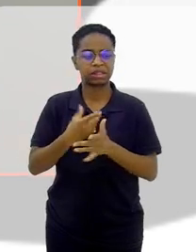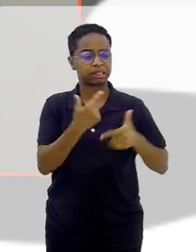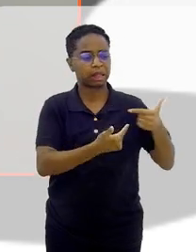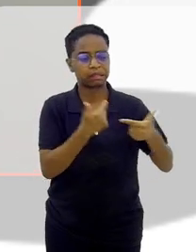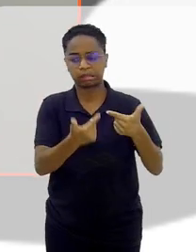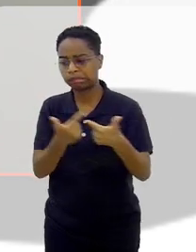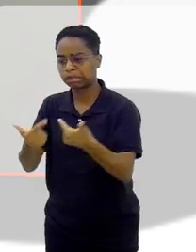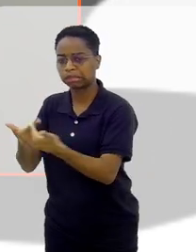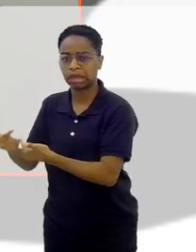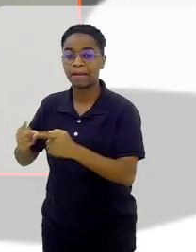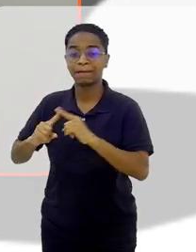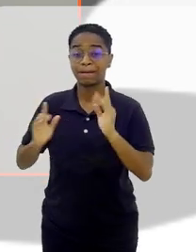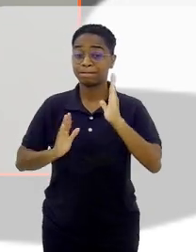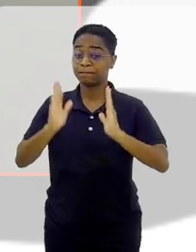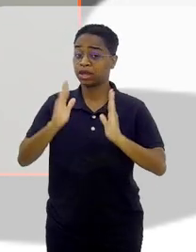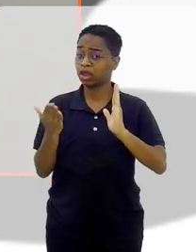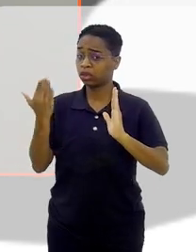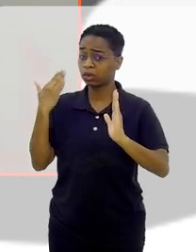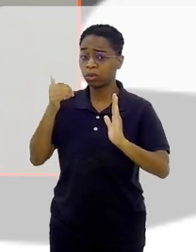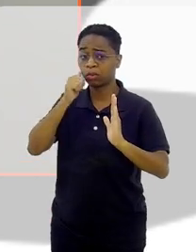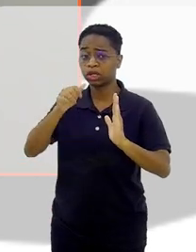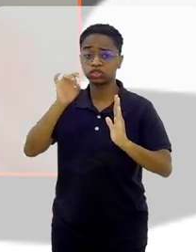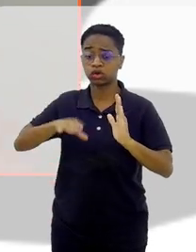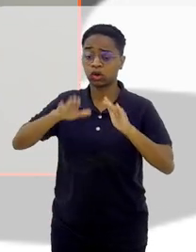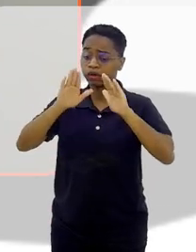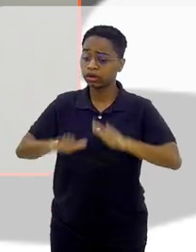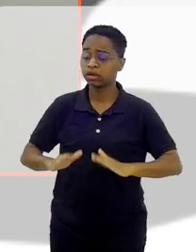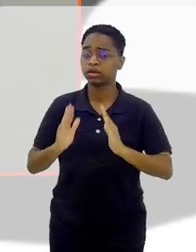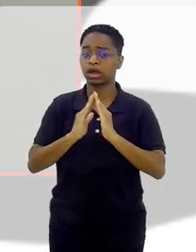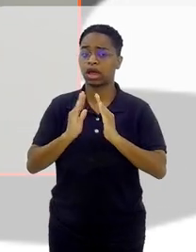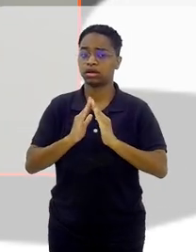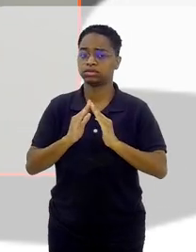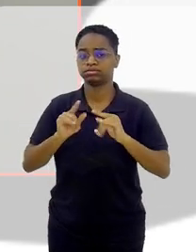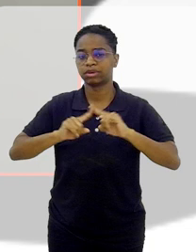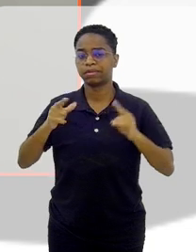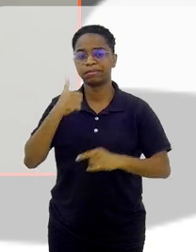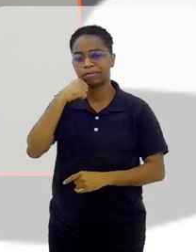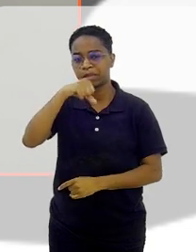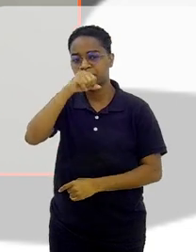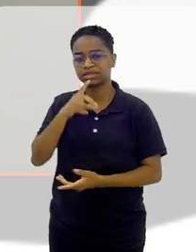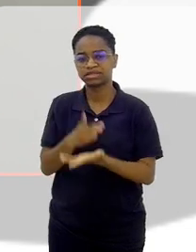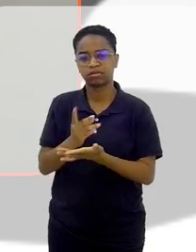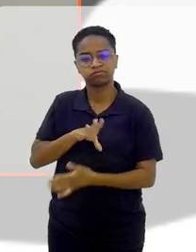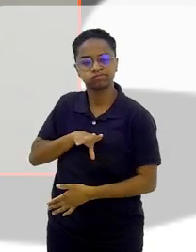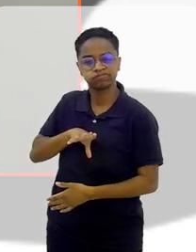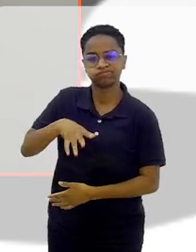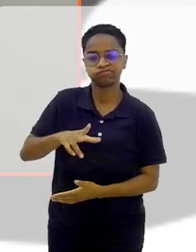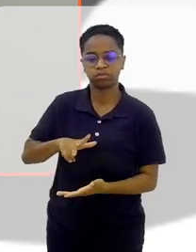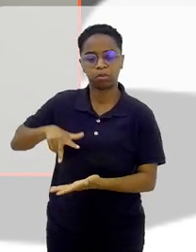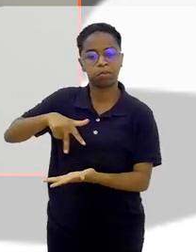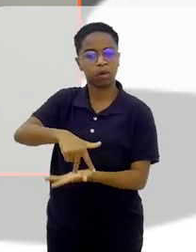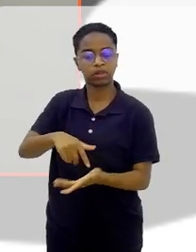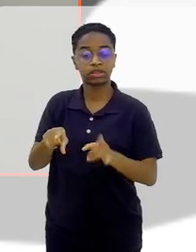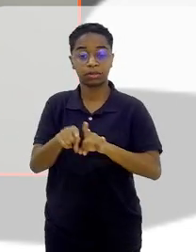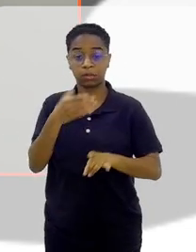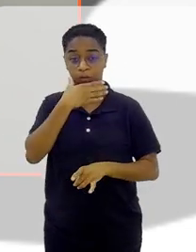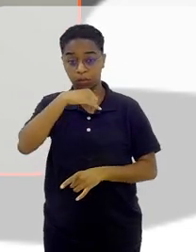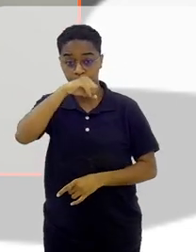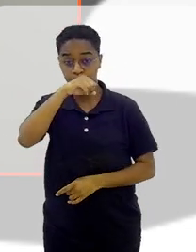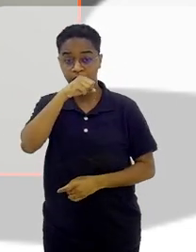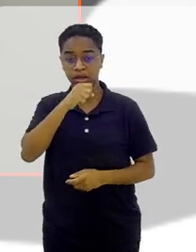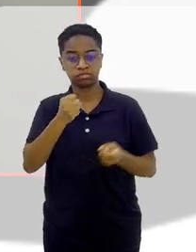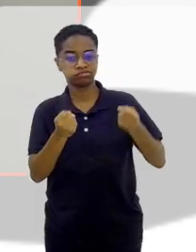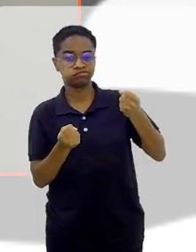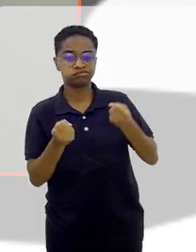que mulher ficava mais em casa e mamãe ousando sempre, né? E papai é piloto,